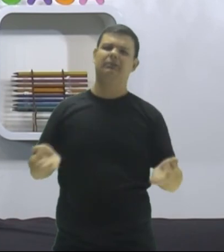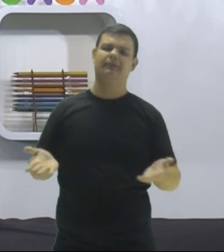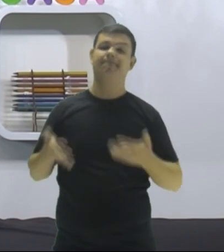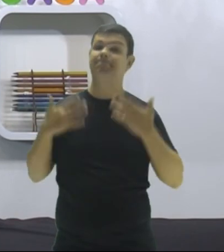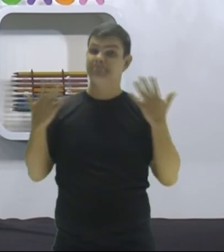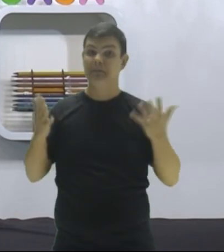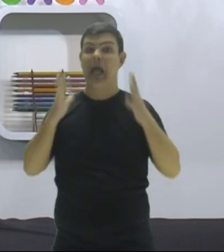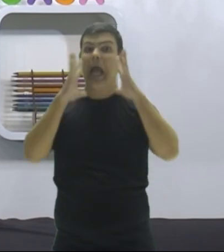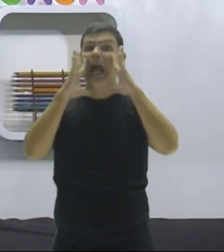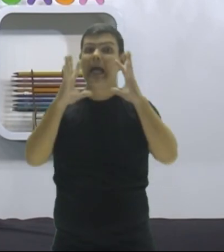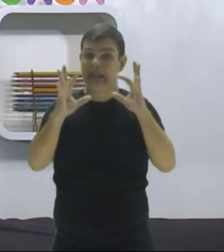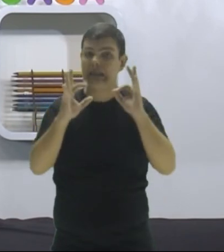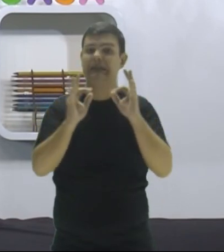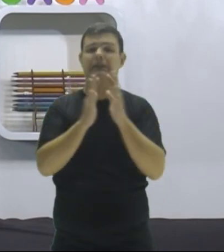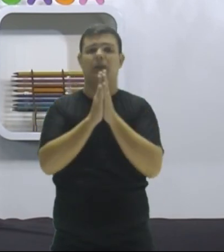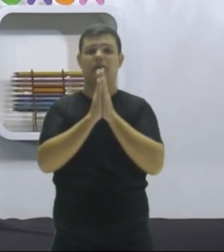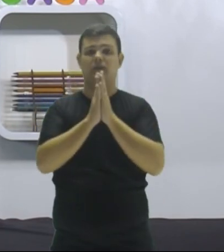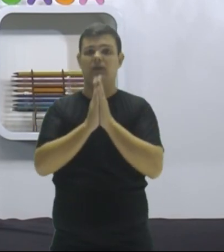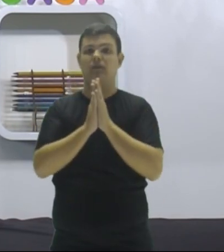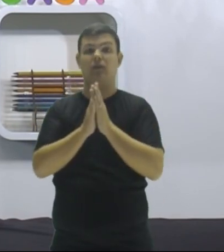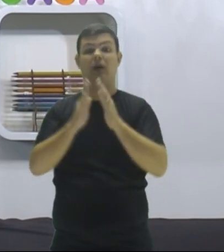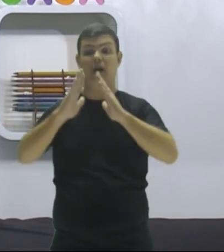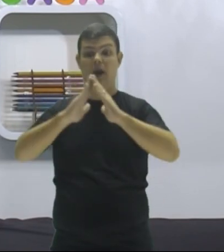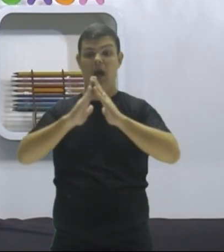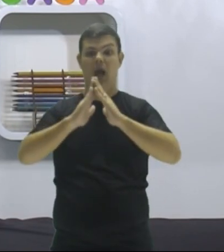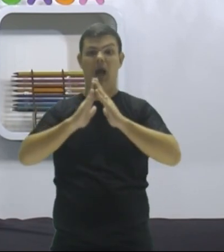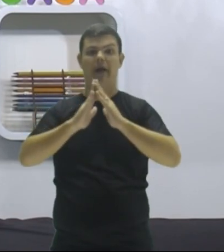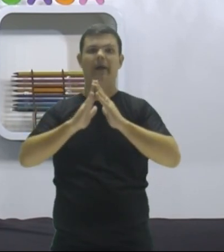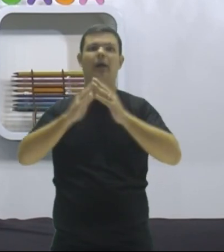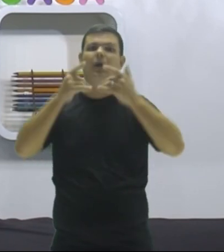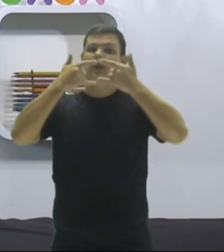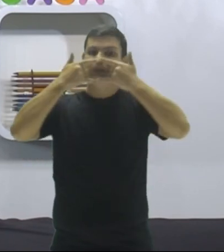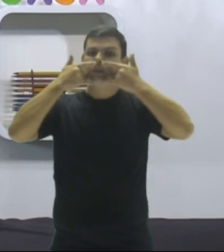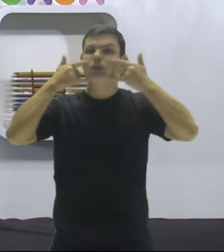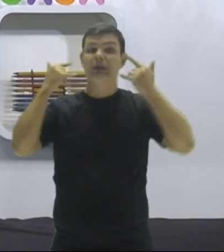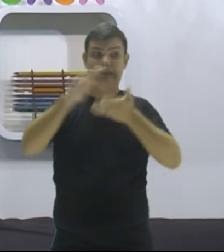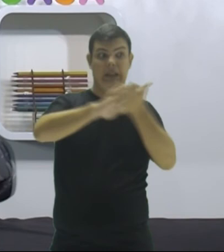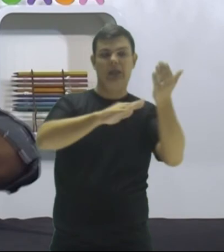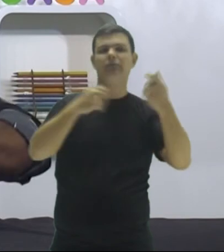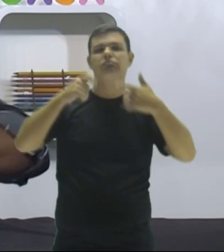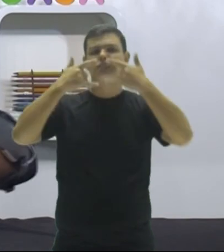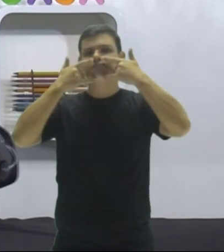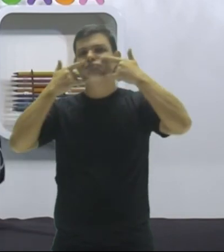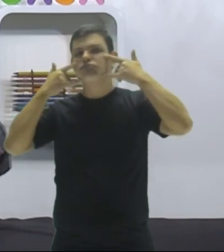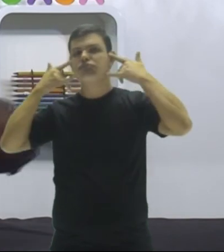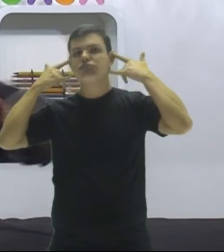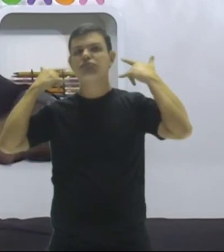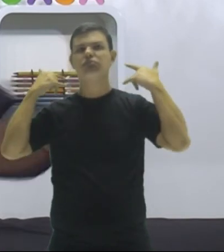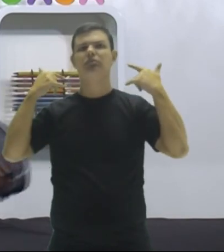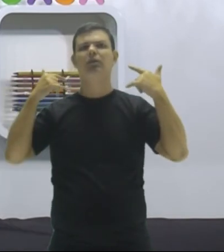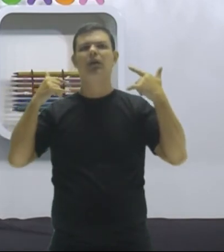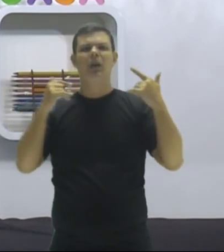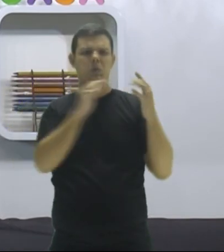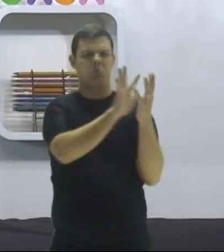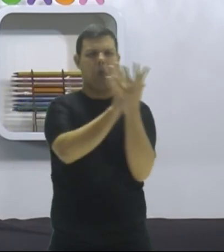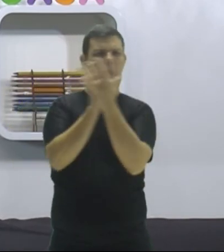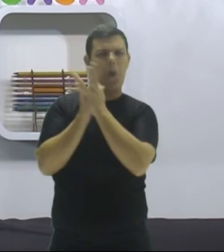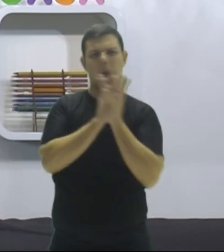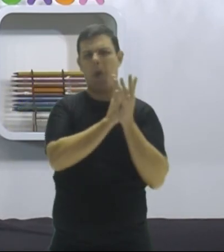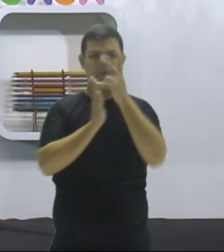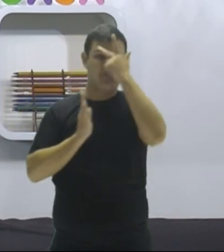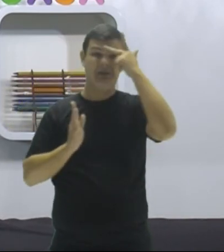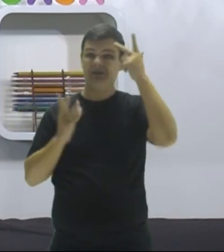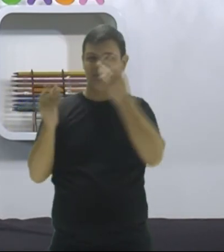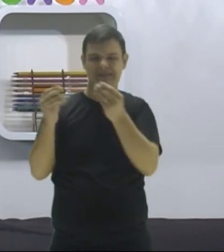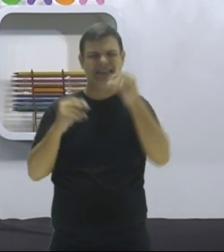preste muito atenção. Não saia da sua casa sem usar máscara. Evite a aglomeração de pessoas,